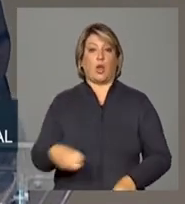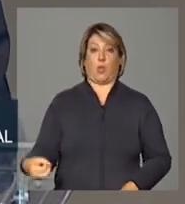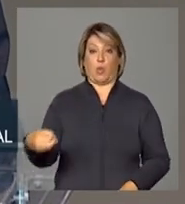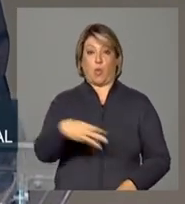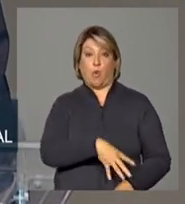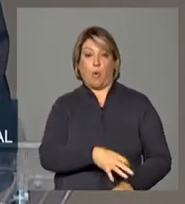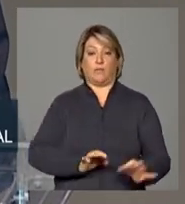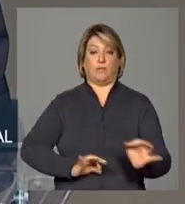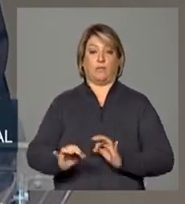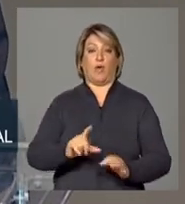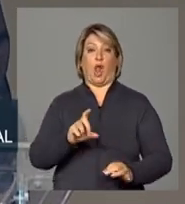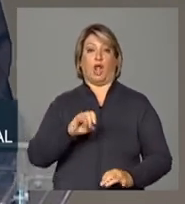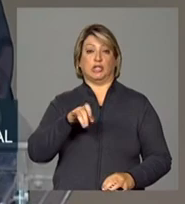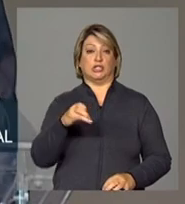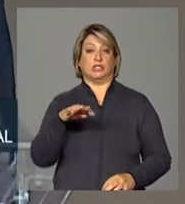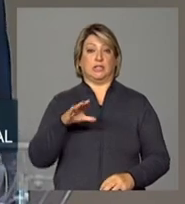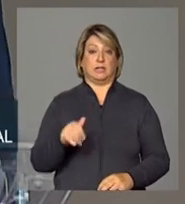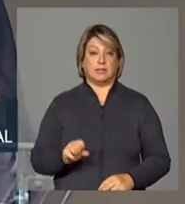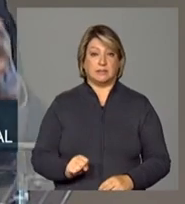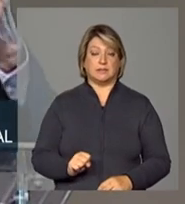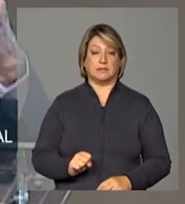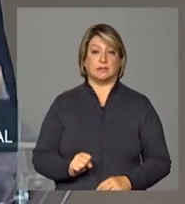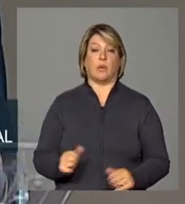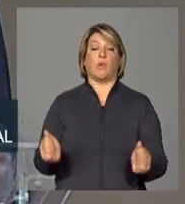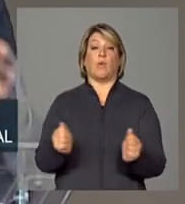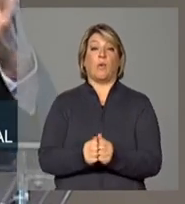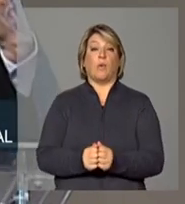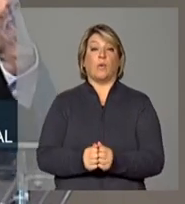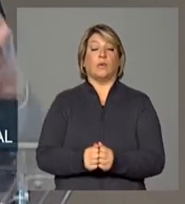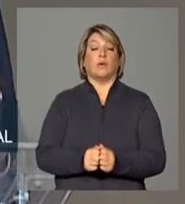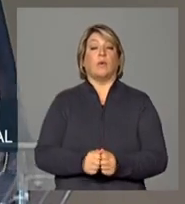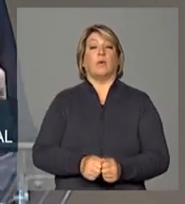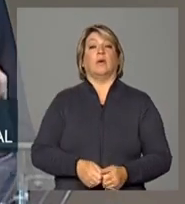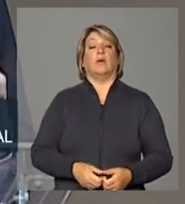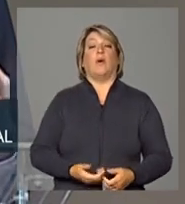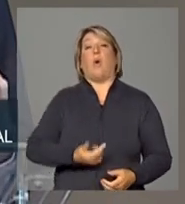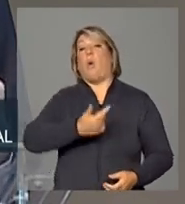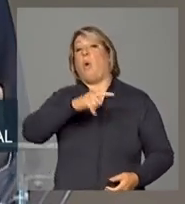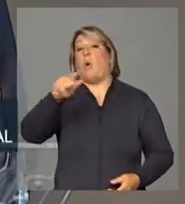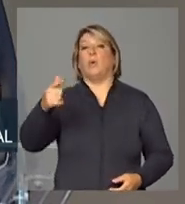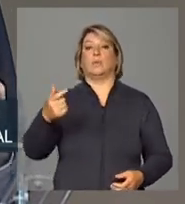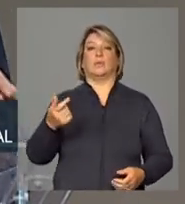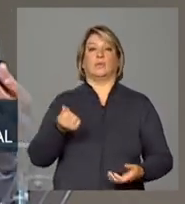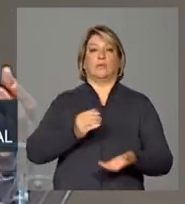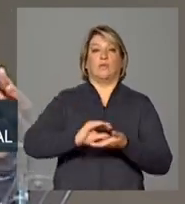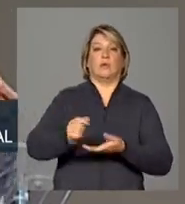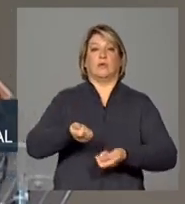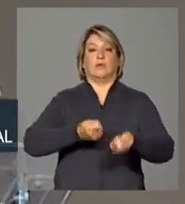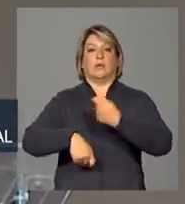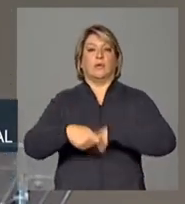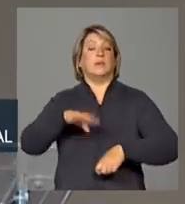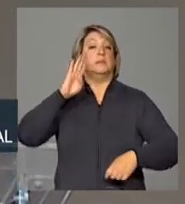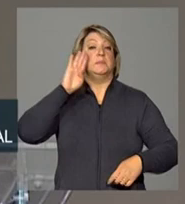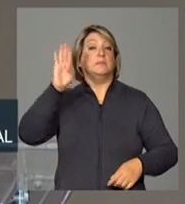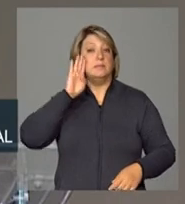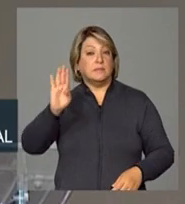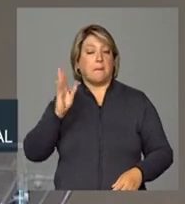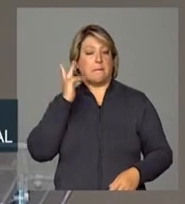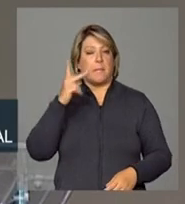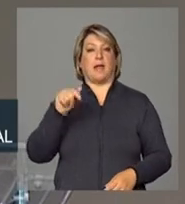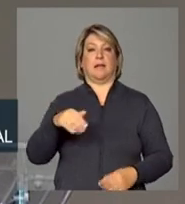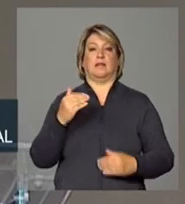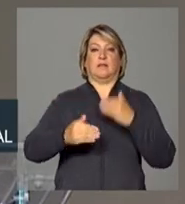logísticas com outros investimentos essenciais para o